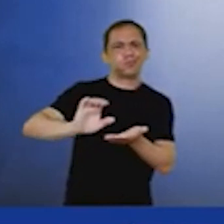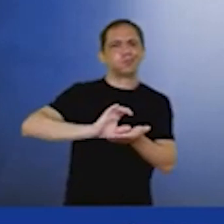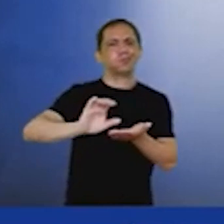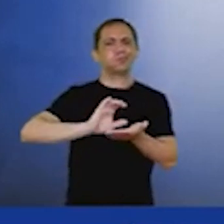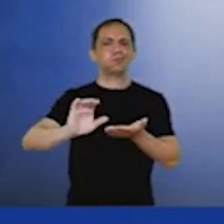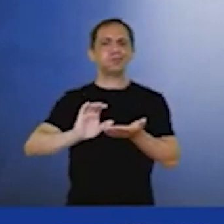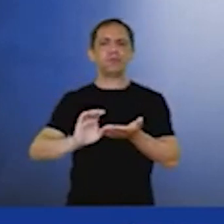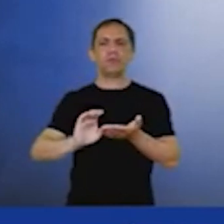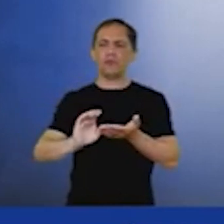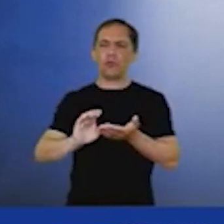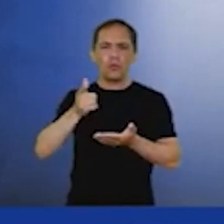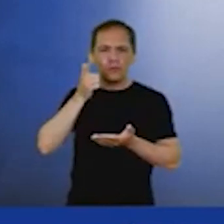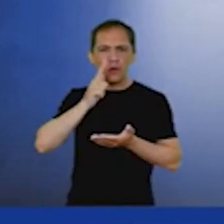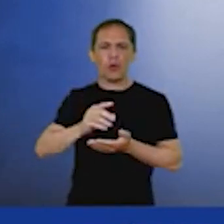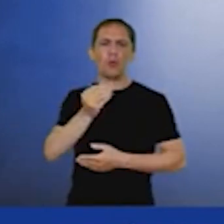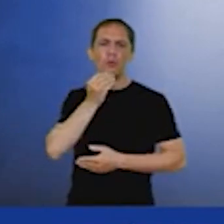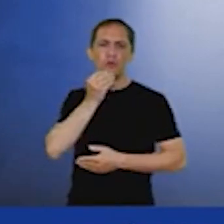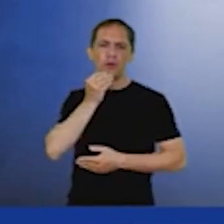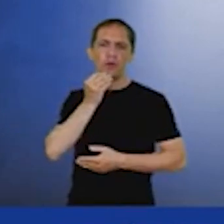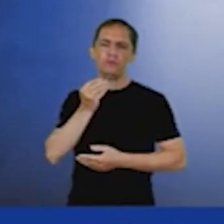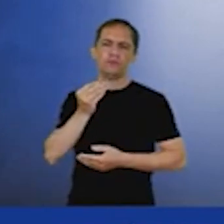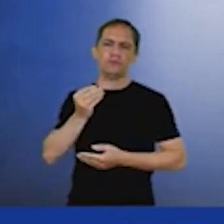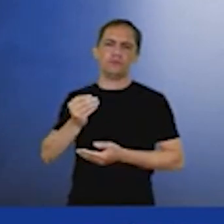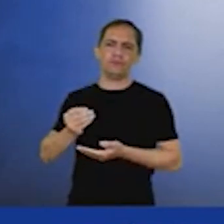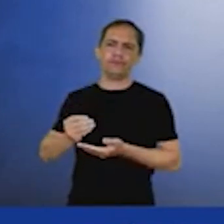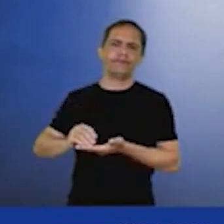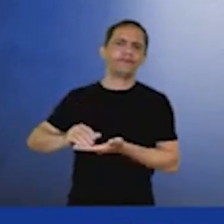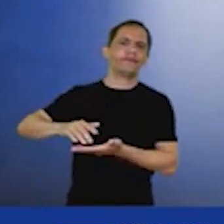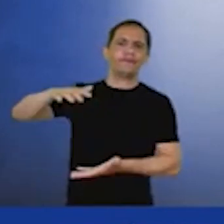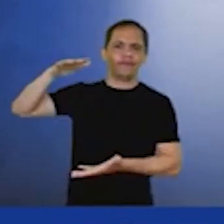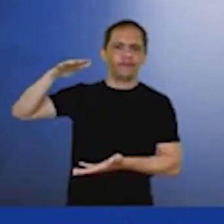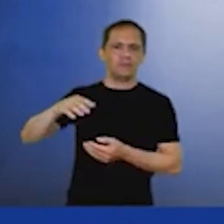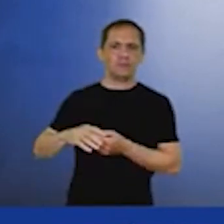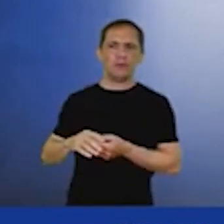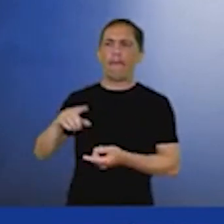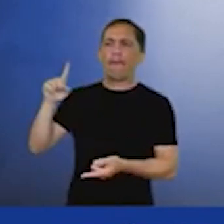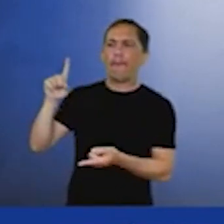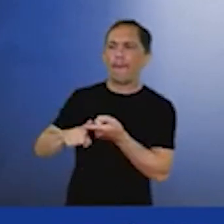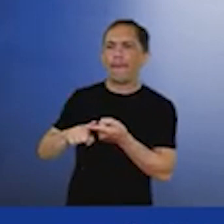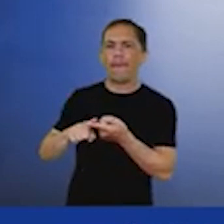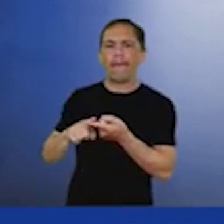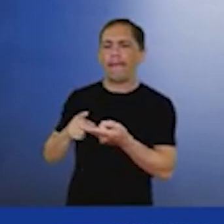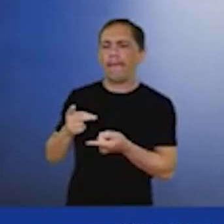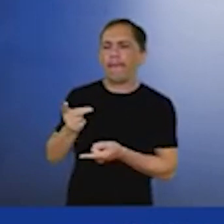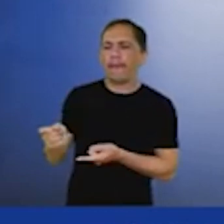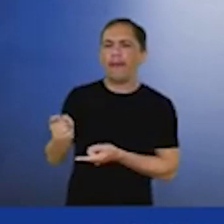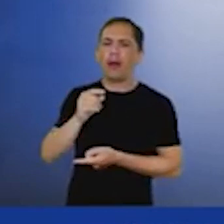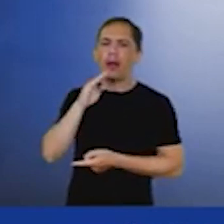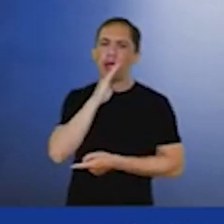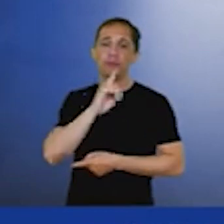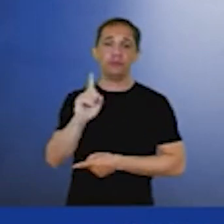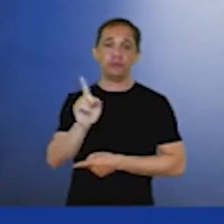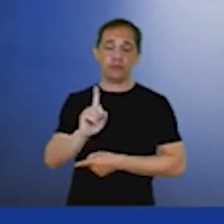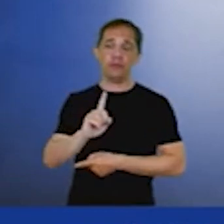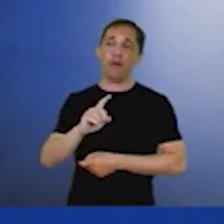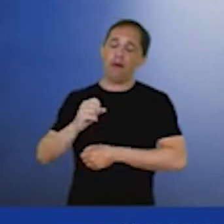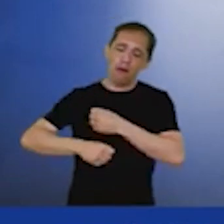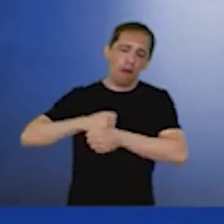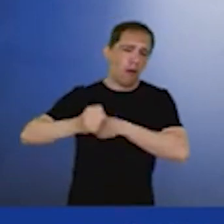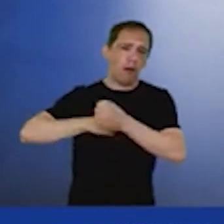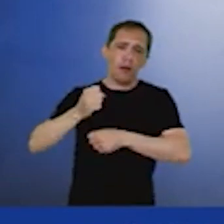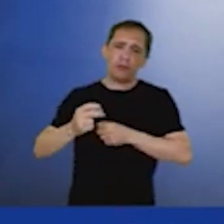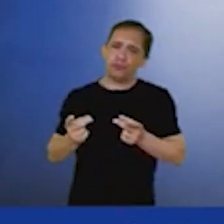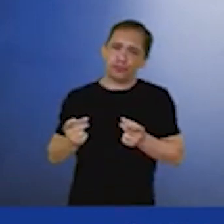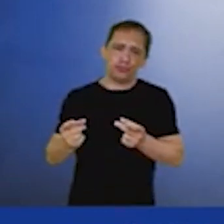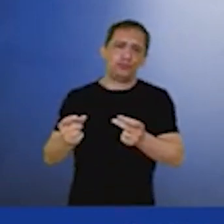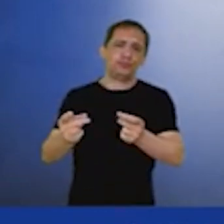por dia, de óleo e gás equivalente, vai continuar consumindo nas próximas décadas. Então, é muito importante que, para